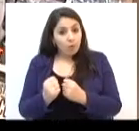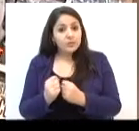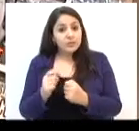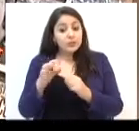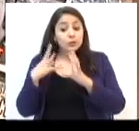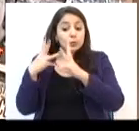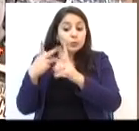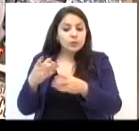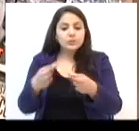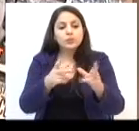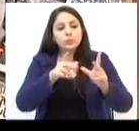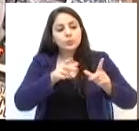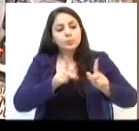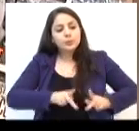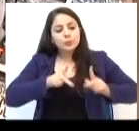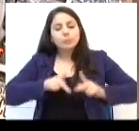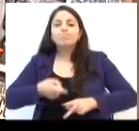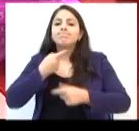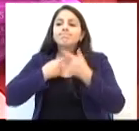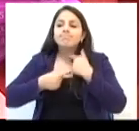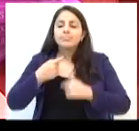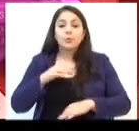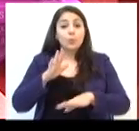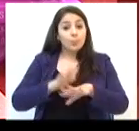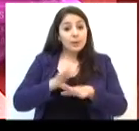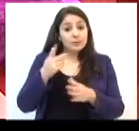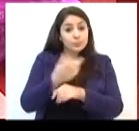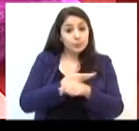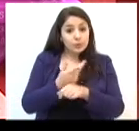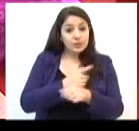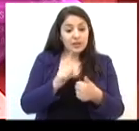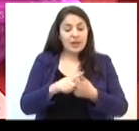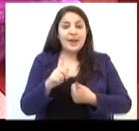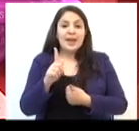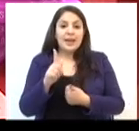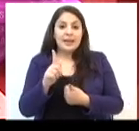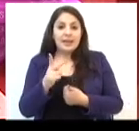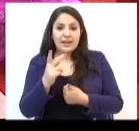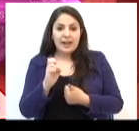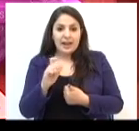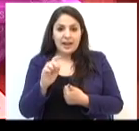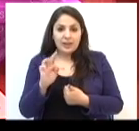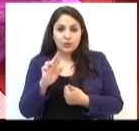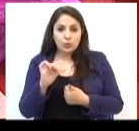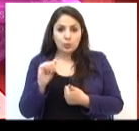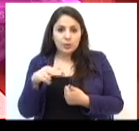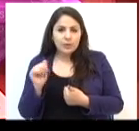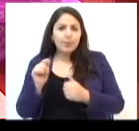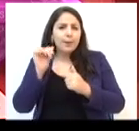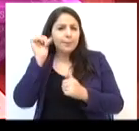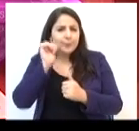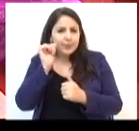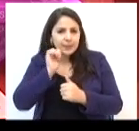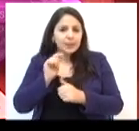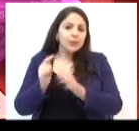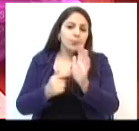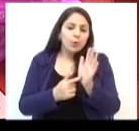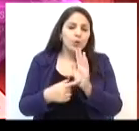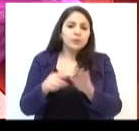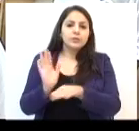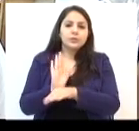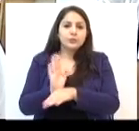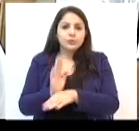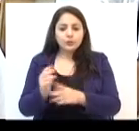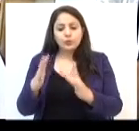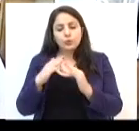agradar a todos os públicos. Os que são mais procurados são os livros da Kéfera, que é uma menina que apresenta vídeos no YouTube,